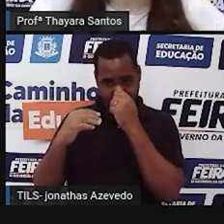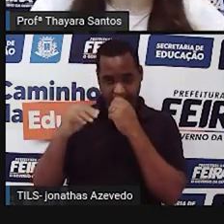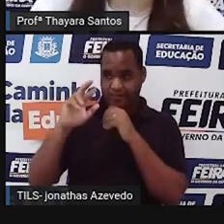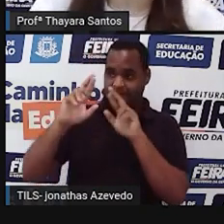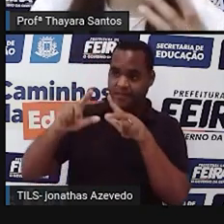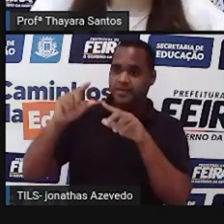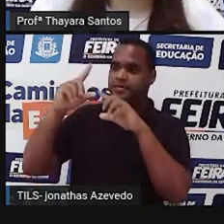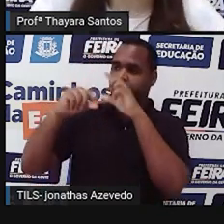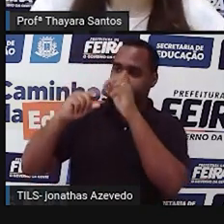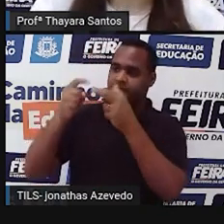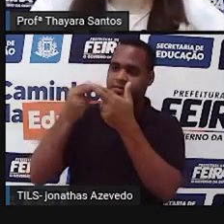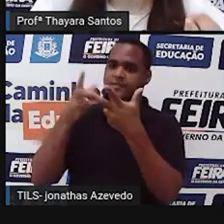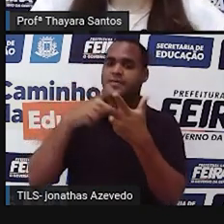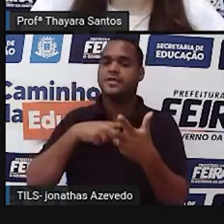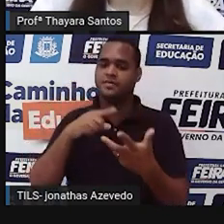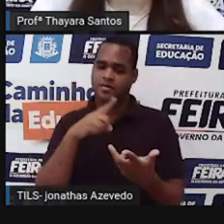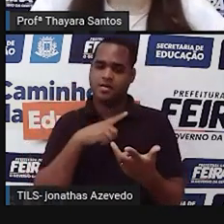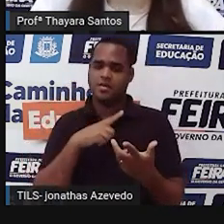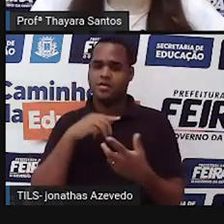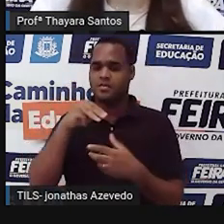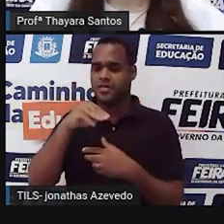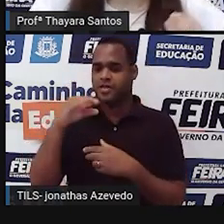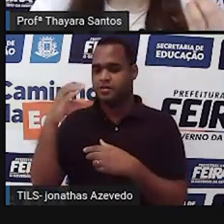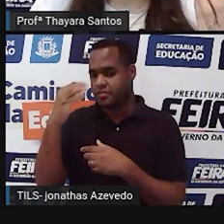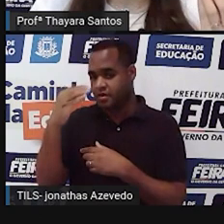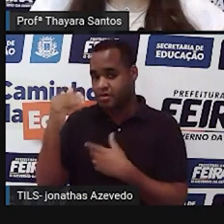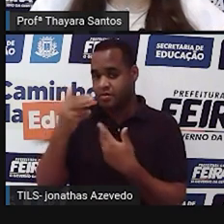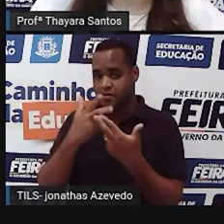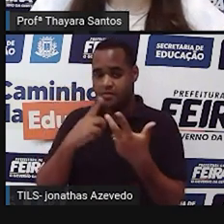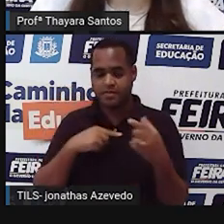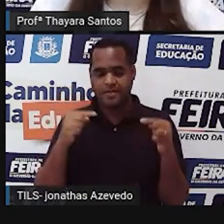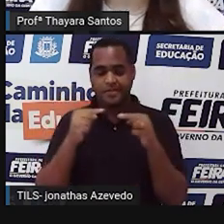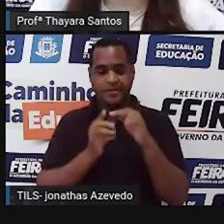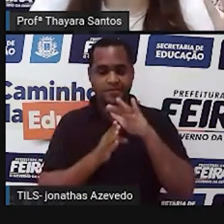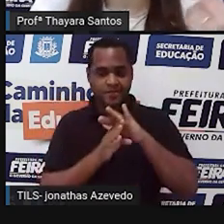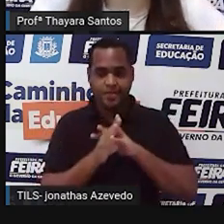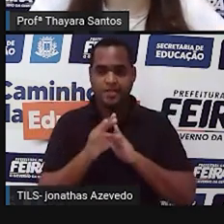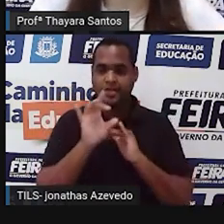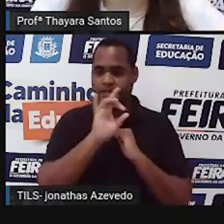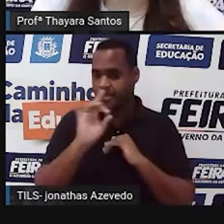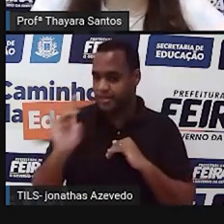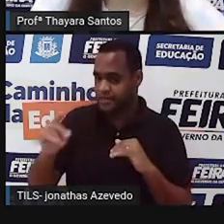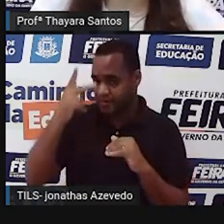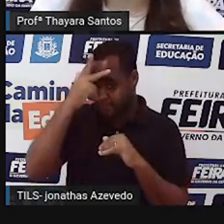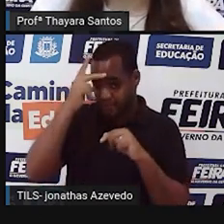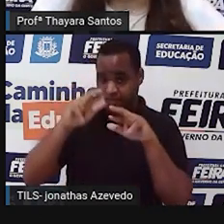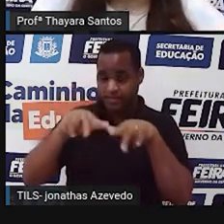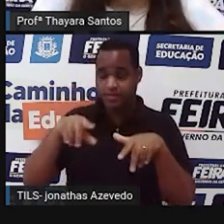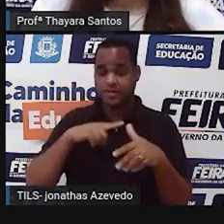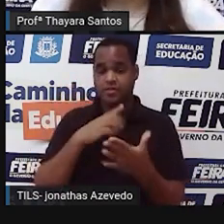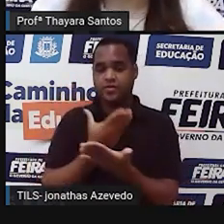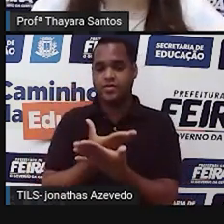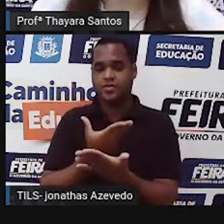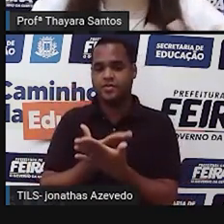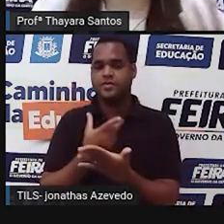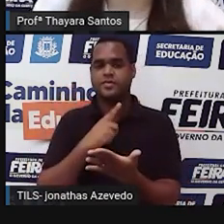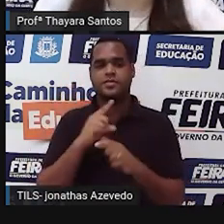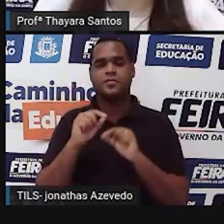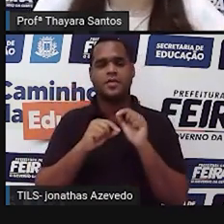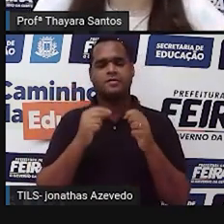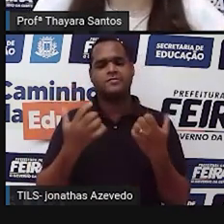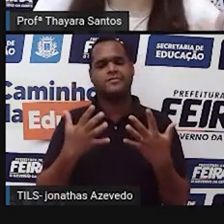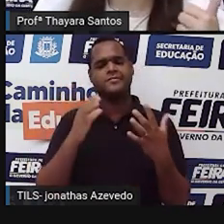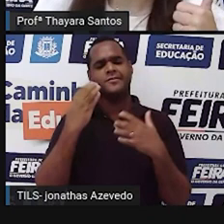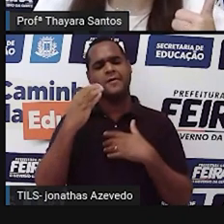porque na astronomia a gente tem ali o método científico sendo impregnado em cada uma das coisas que a gente estuda. Então, o que é esse